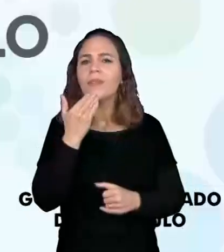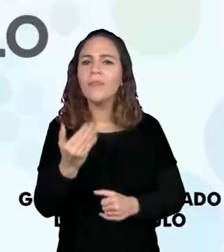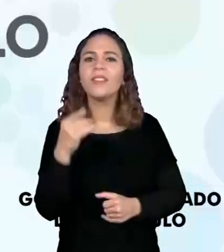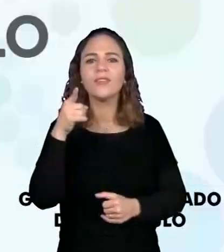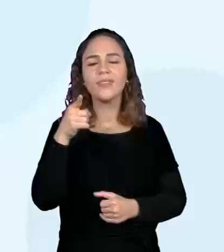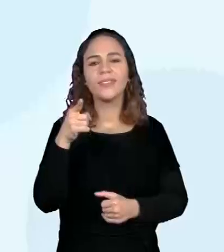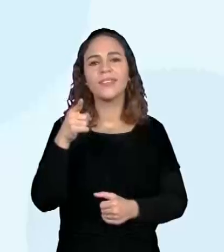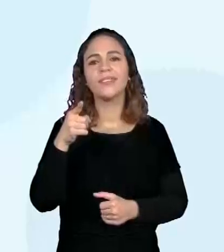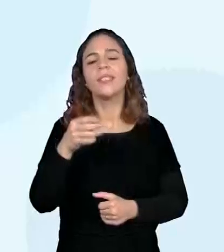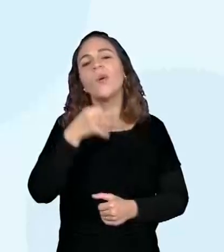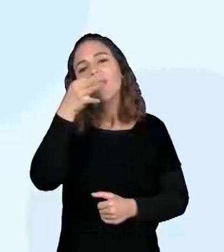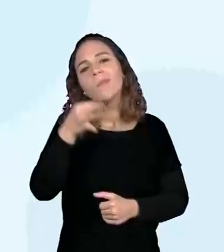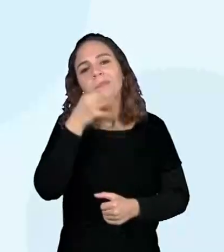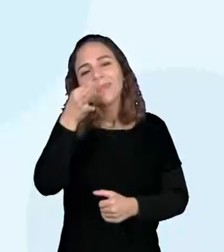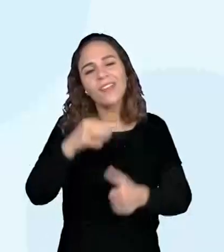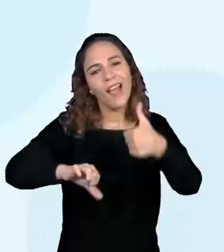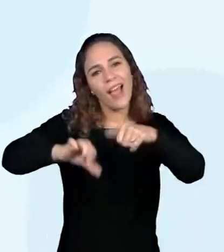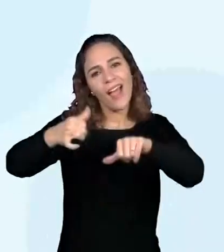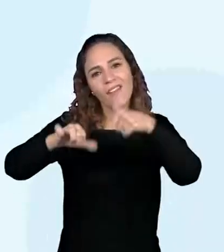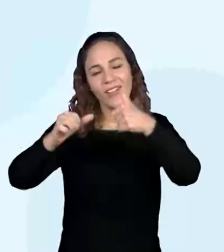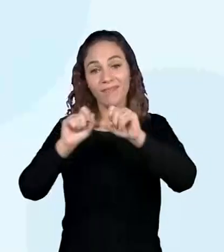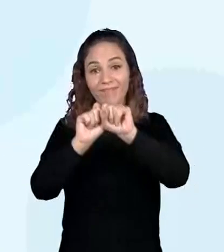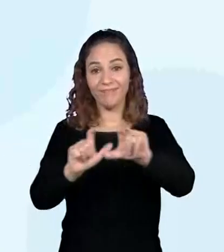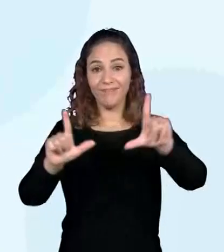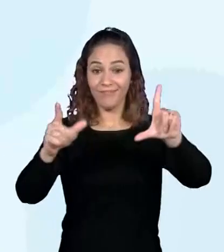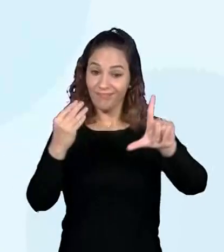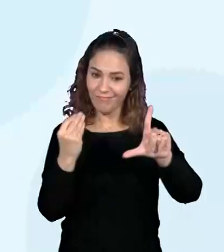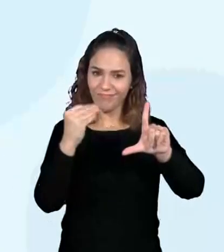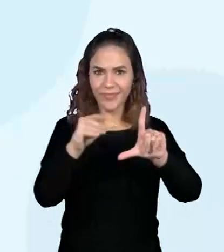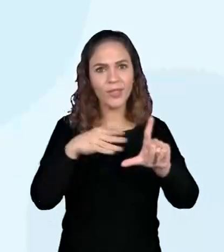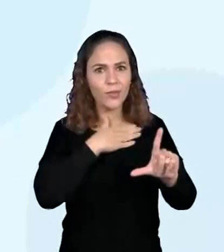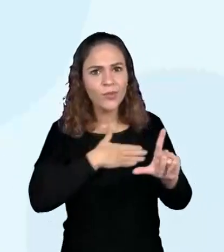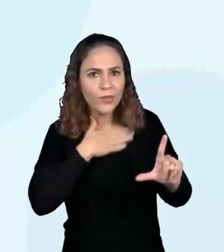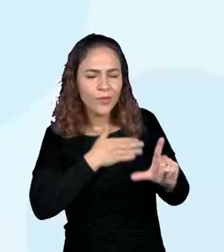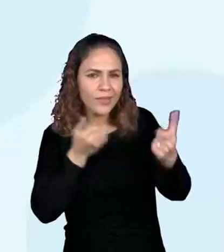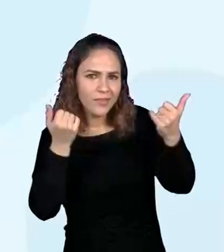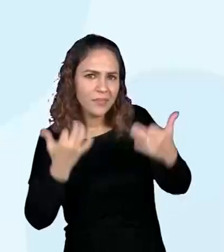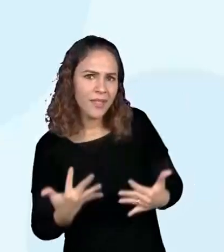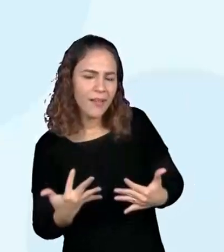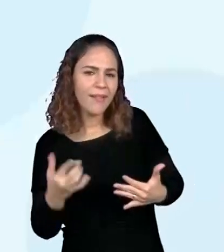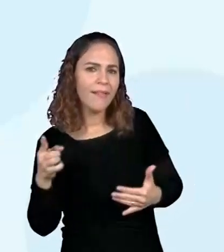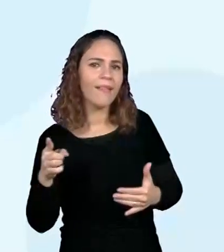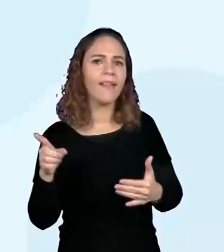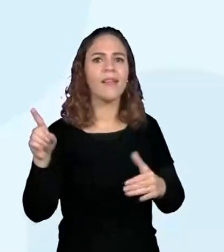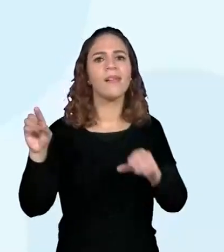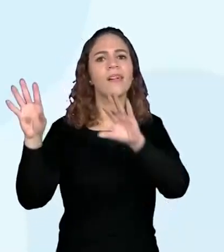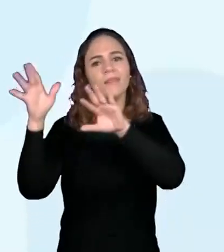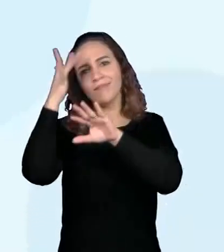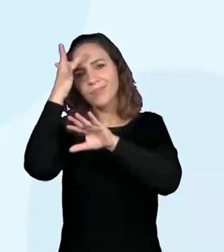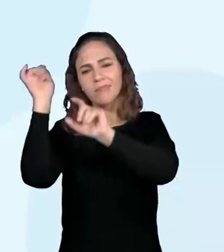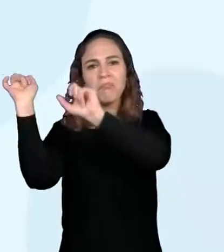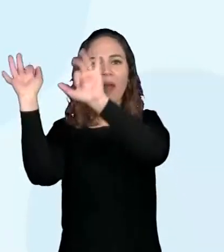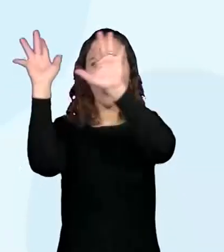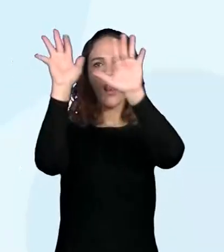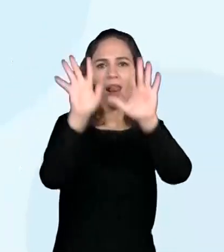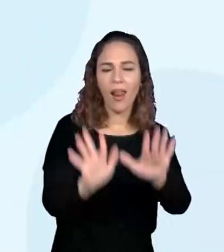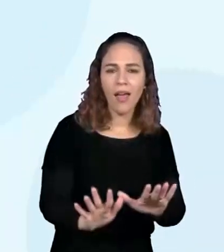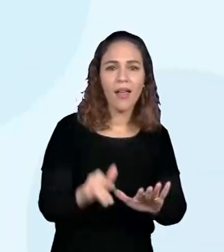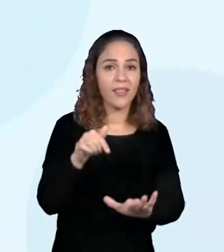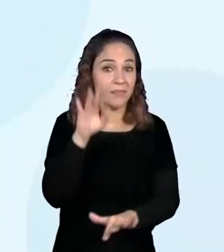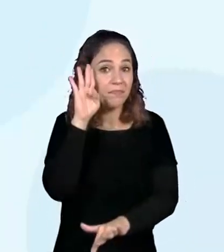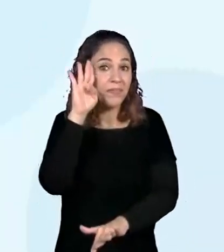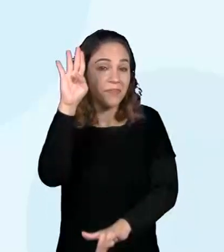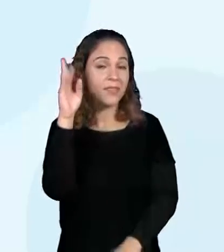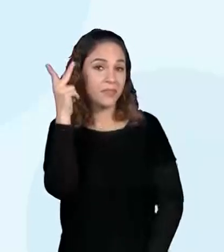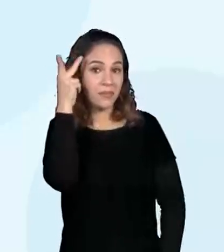a nossa avaliação. Se você gostou de falar aí da migração nordestina, principalmente aqui